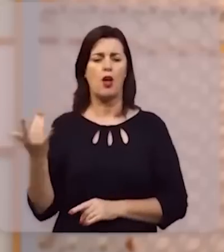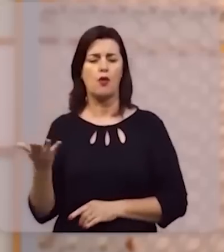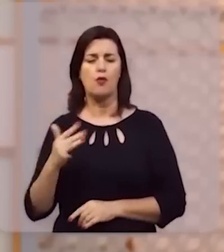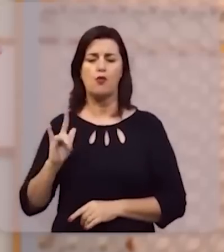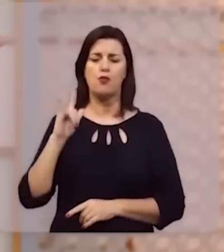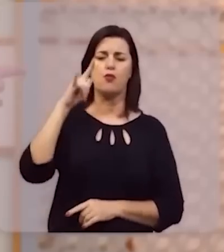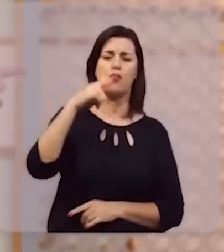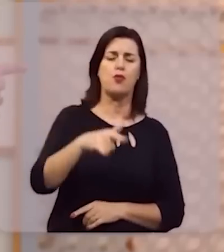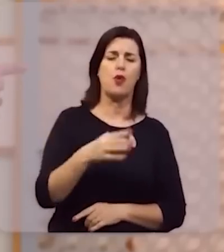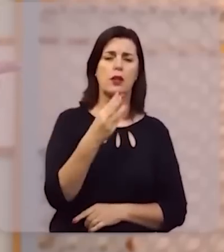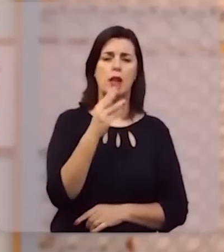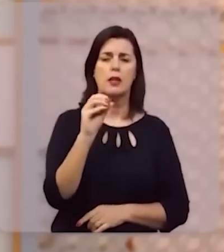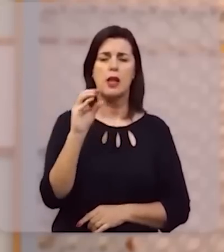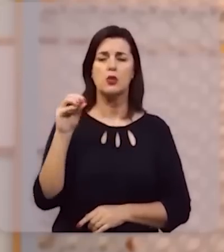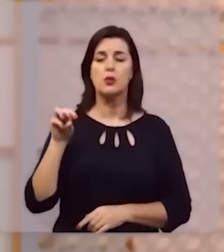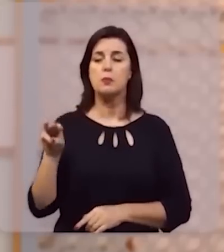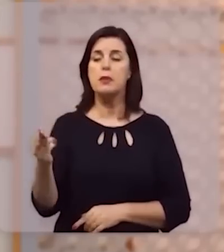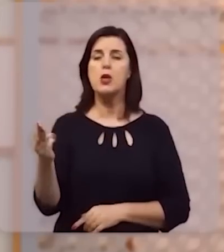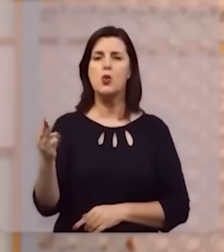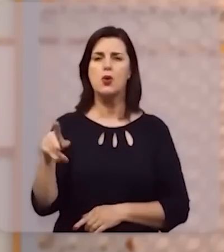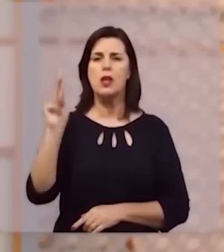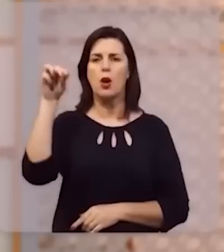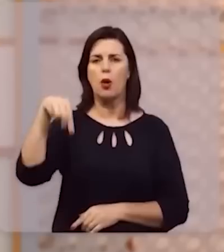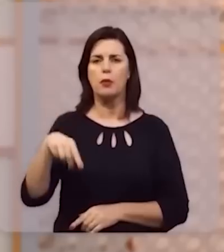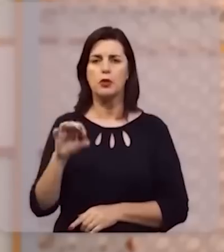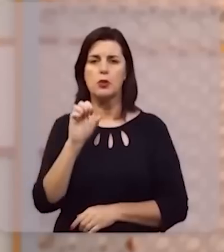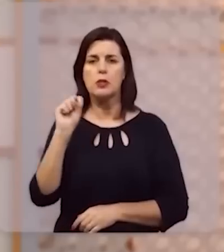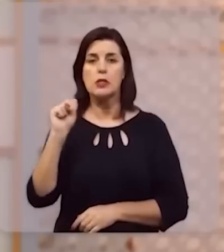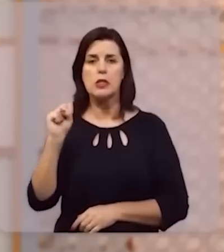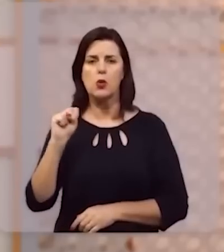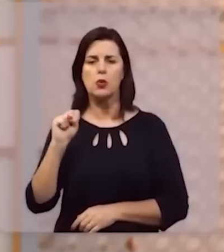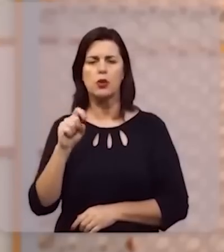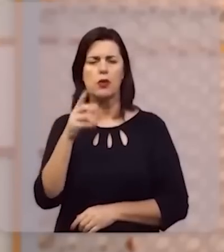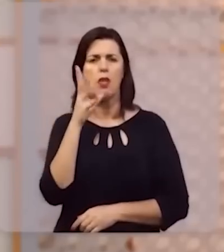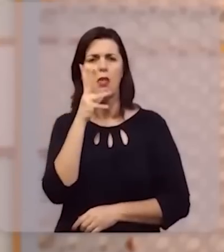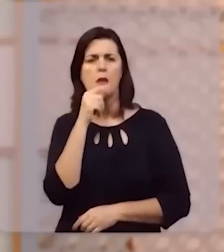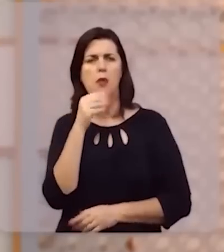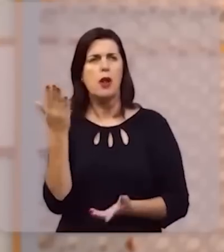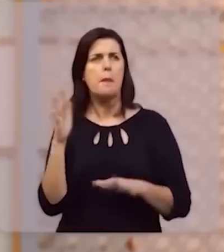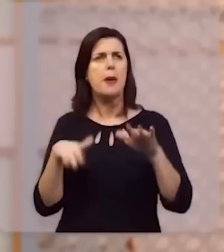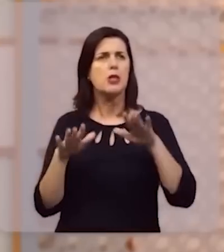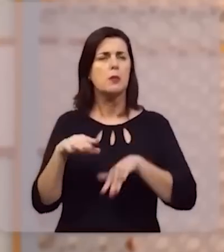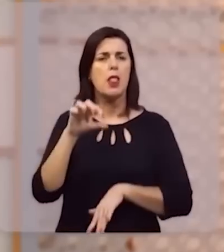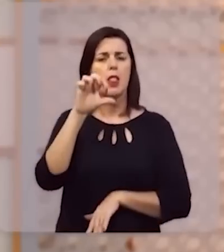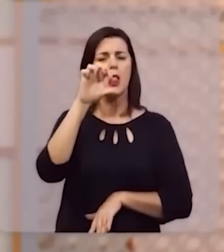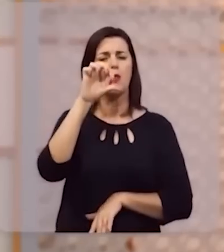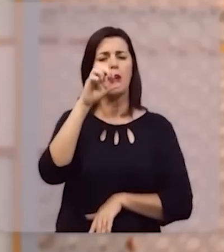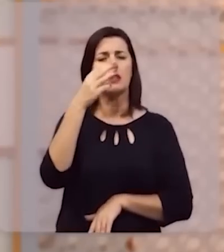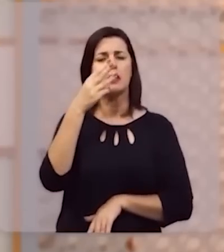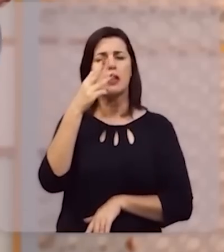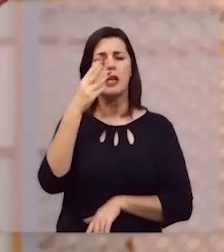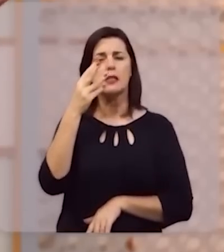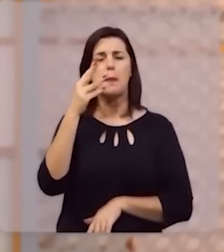300 mil quilômetros por segundo, nessa velocidade, você demoraria mais de 93 bilhões de